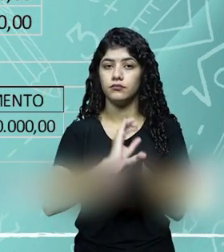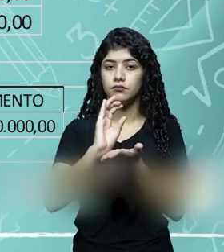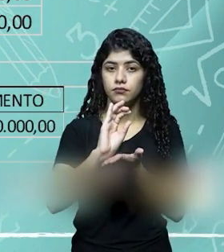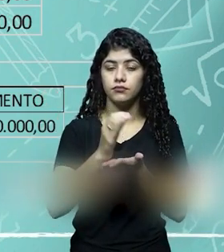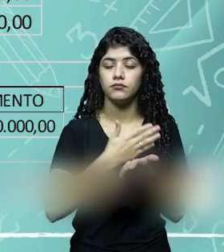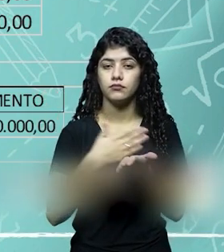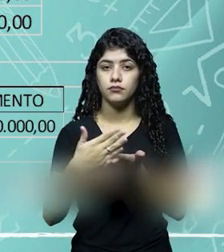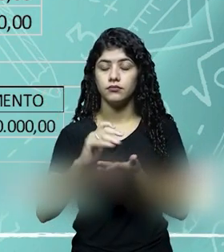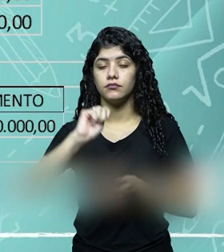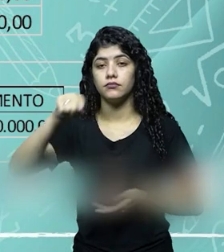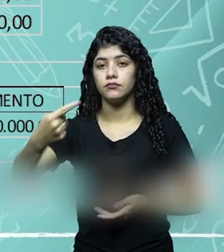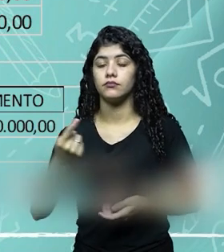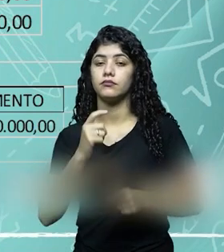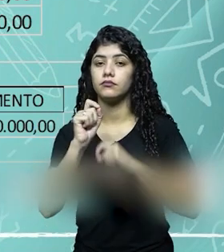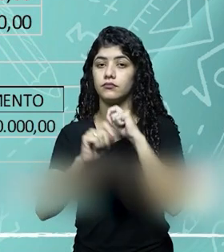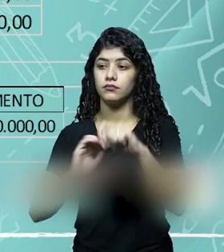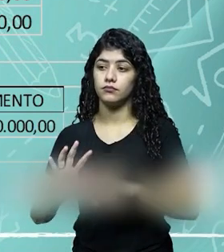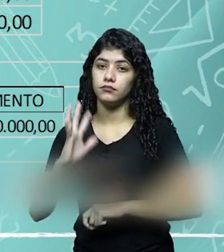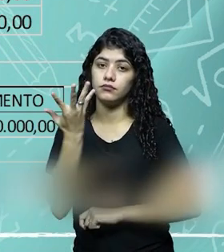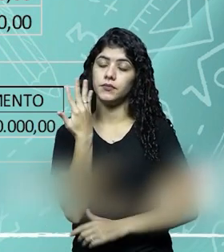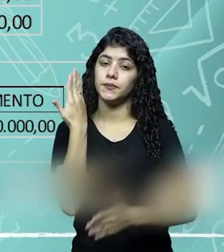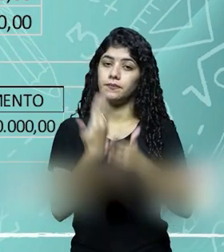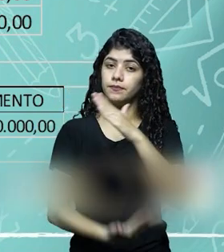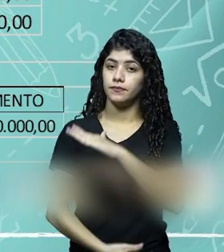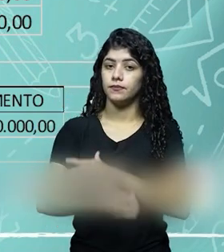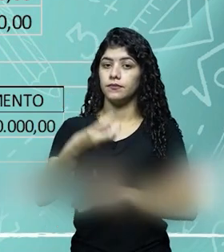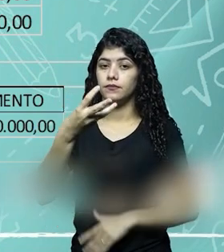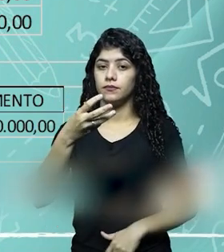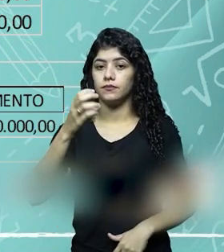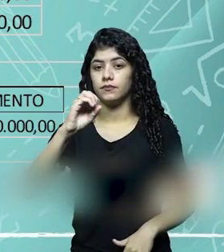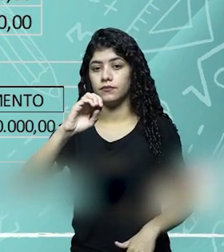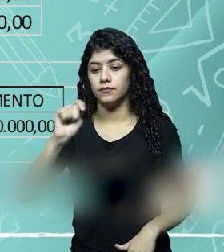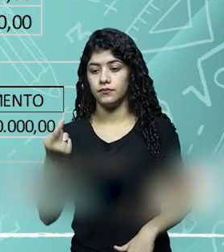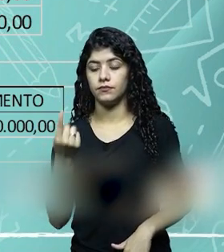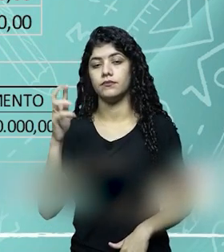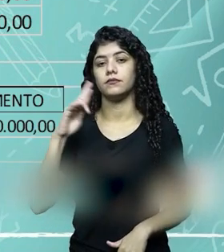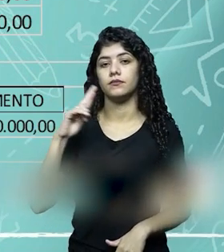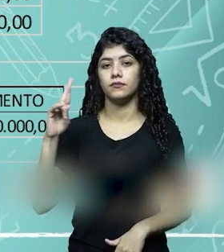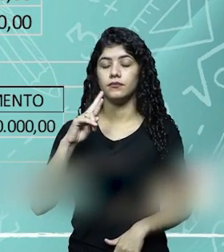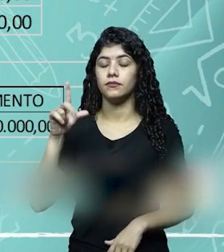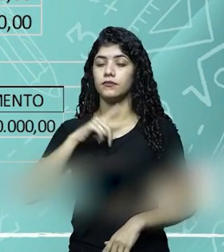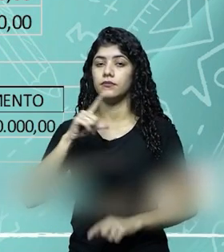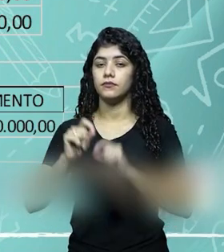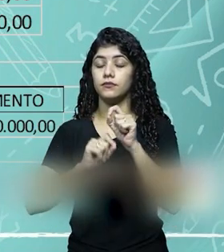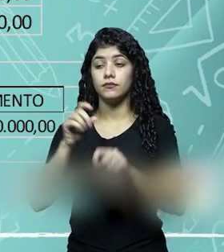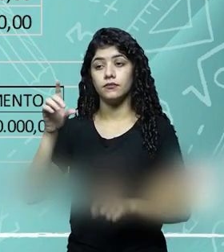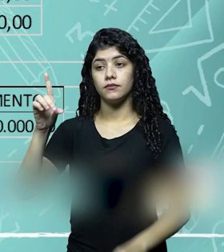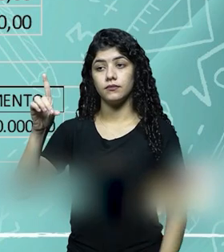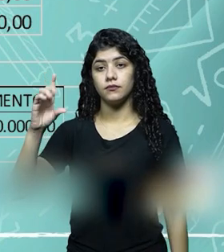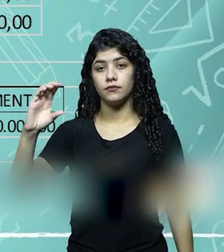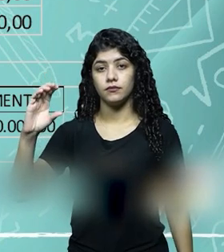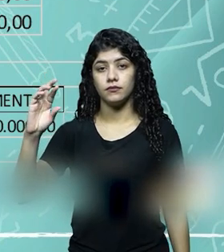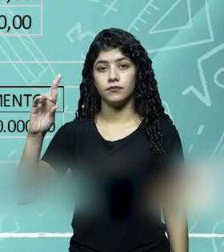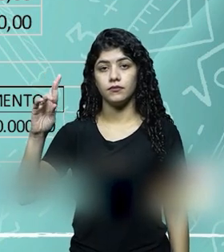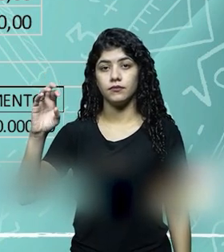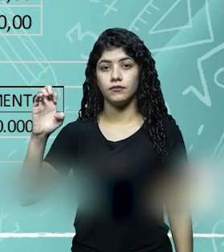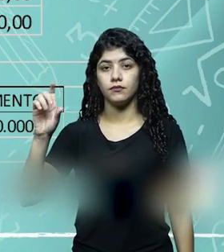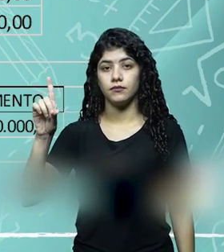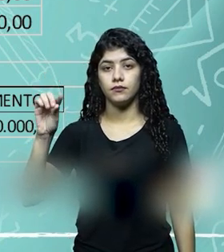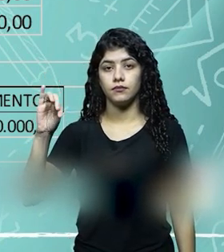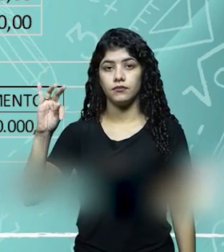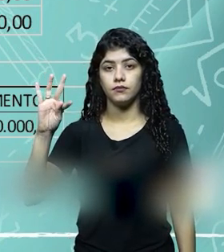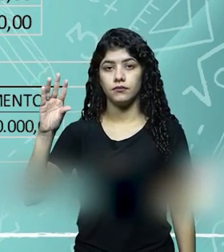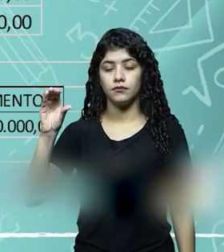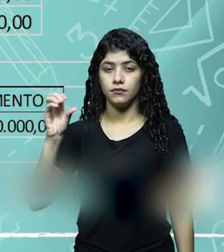foi o investimento inicial que foi feito. Depois, aconteceu o quê? Uma perda de 30 mil. Eu lancei lá o crédito, que foi o que aconteceu